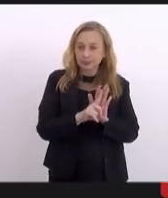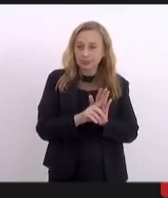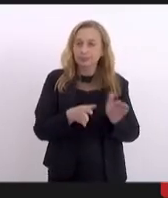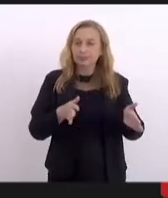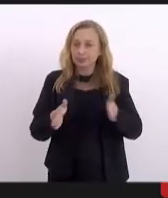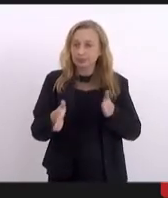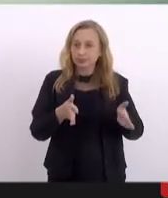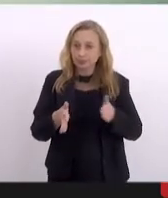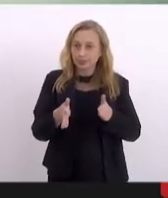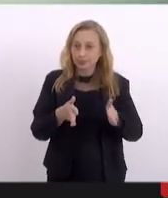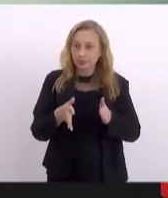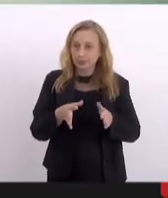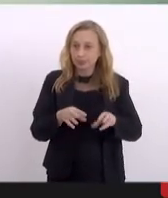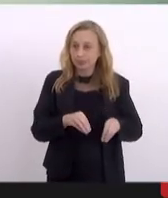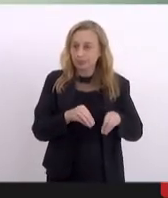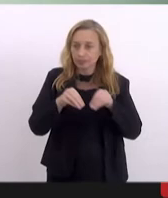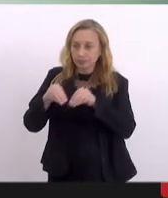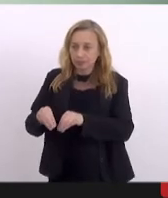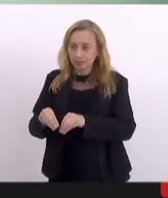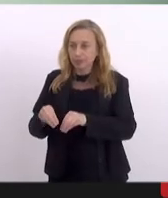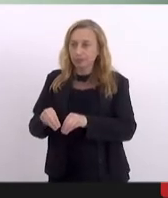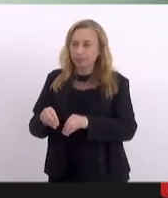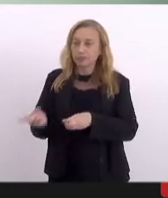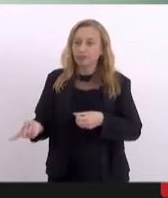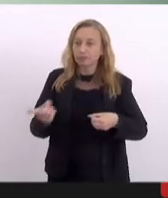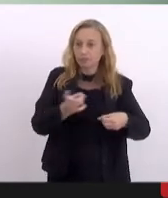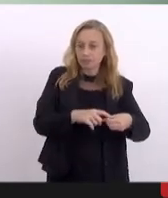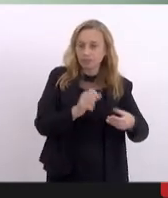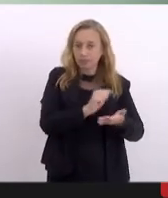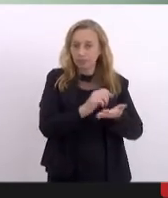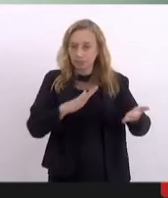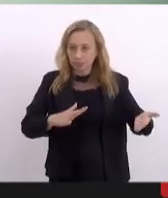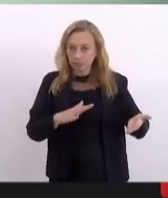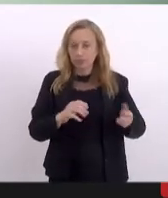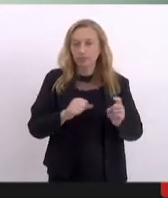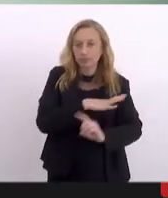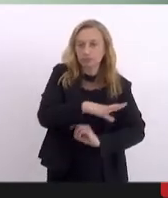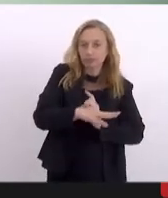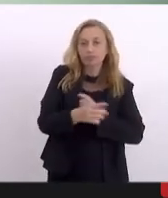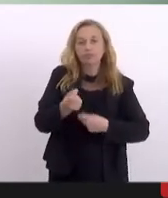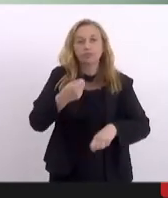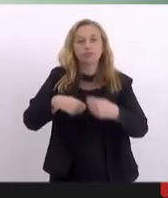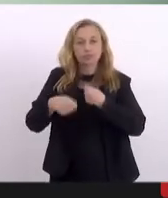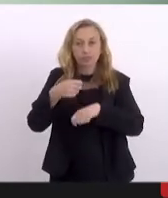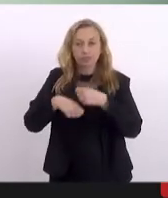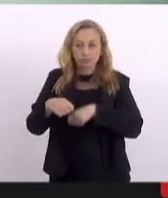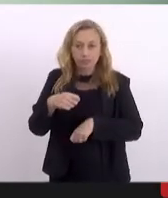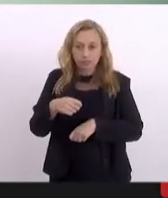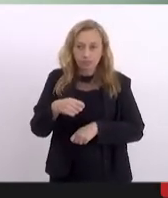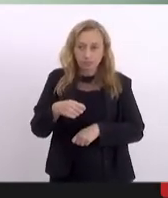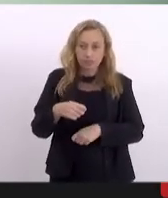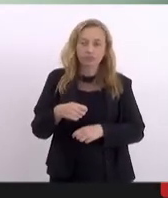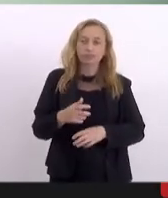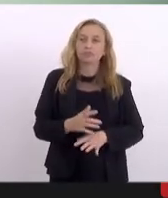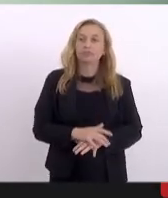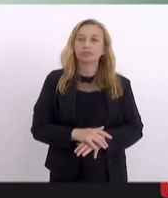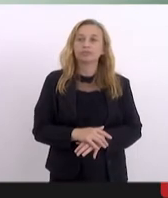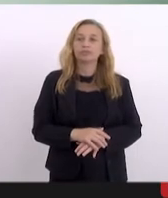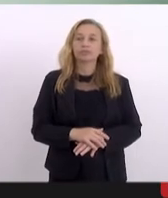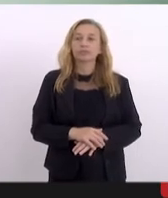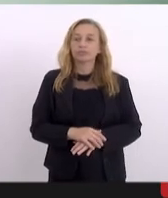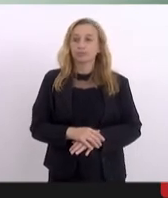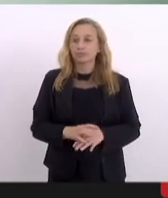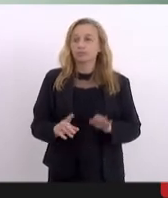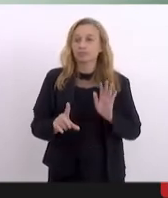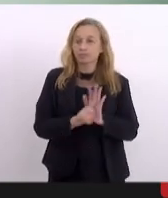o período de transição e de retomada das atividades sociais e econômicas na forma dos dispositivos legais